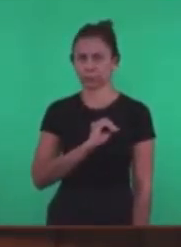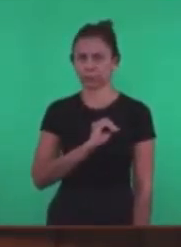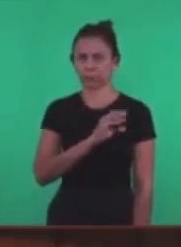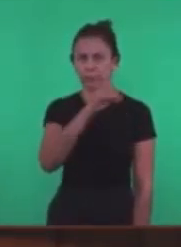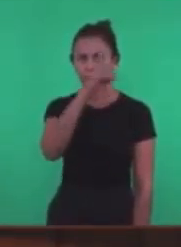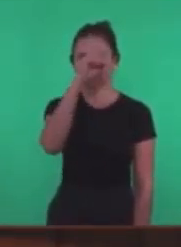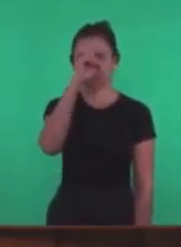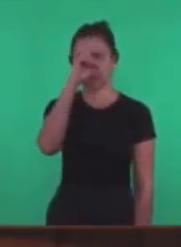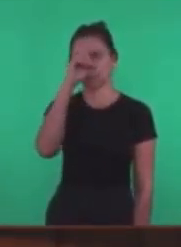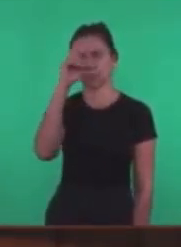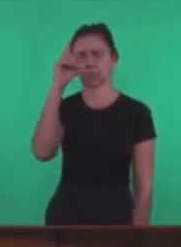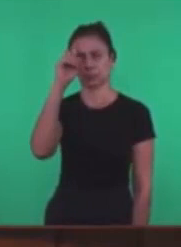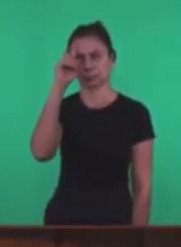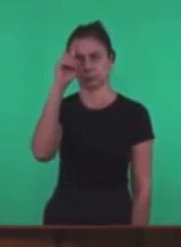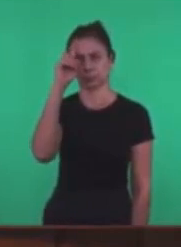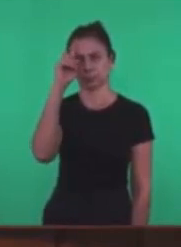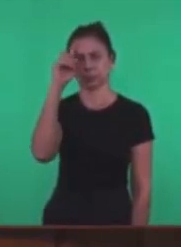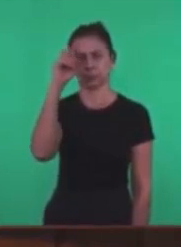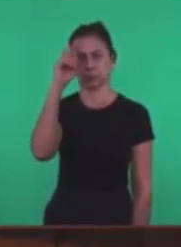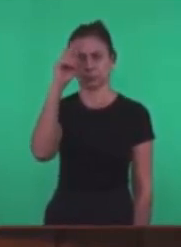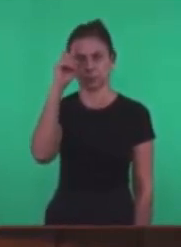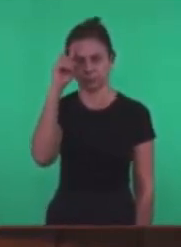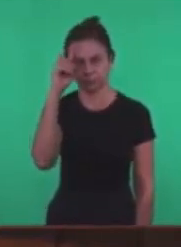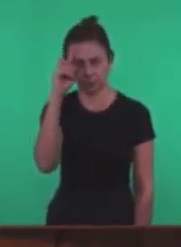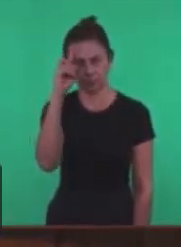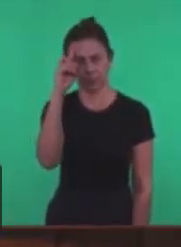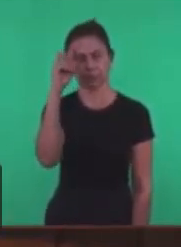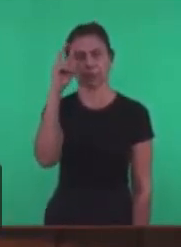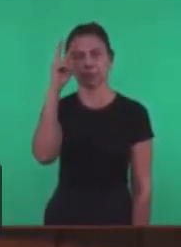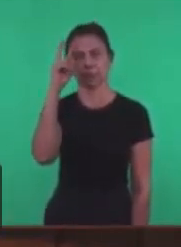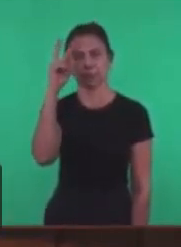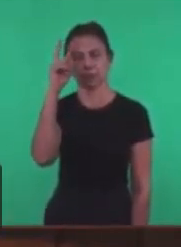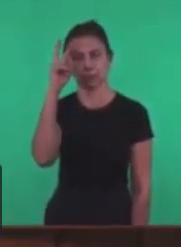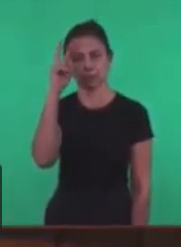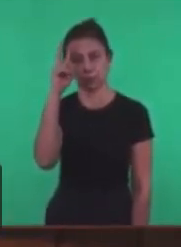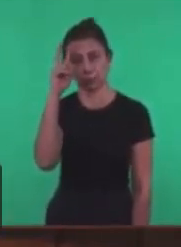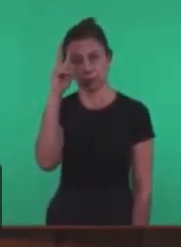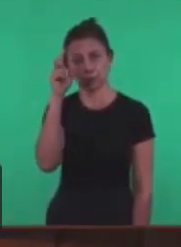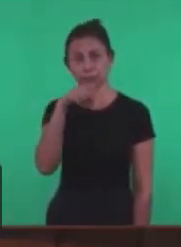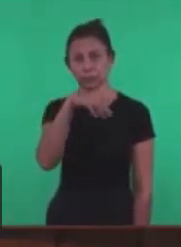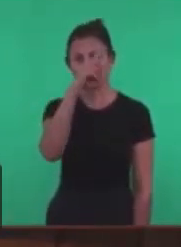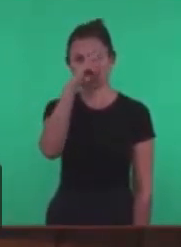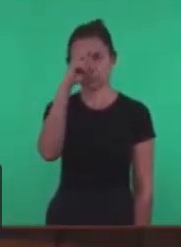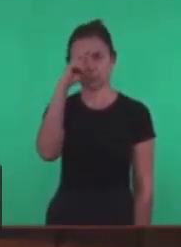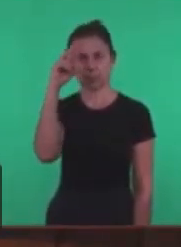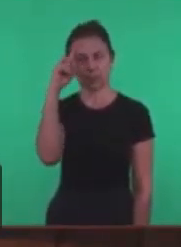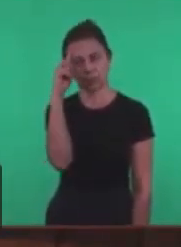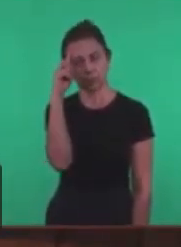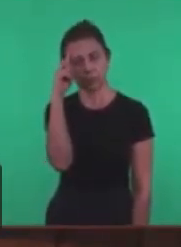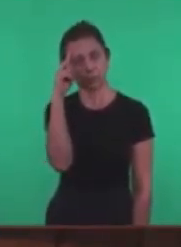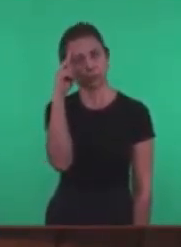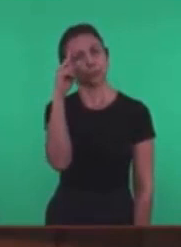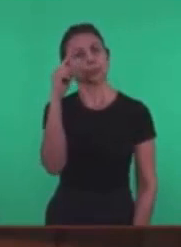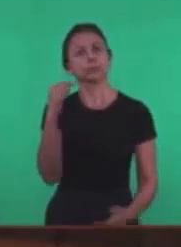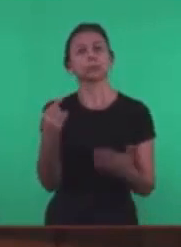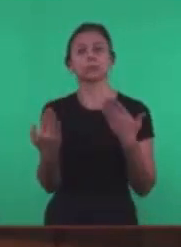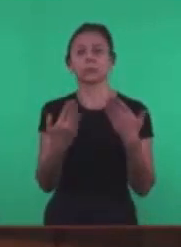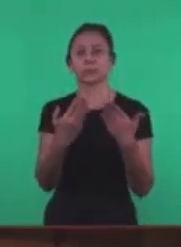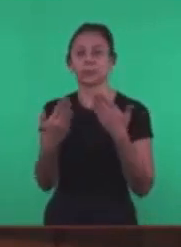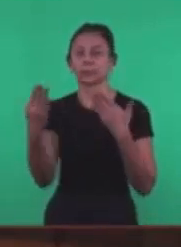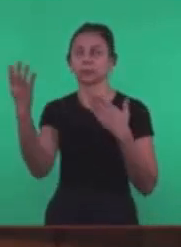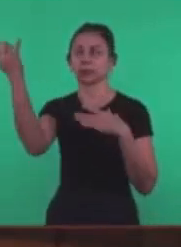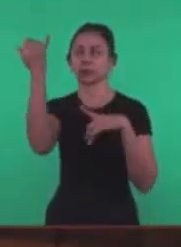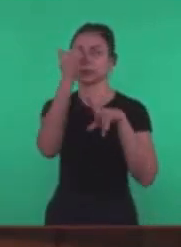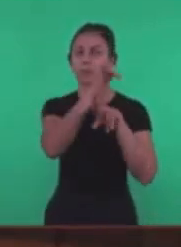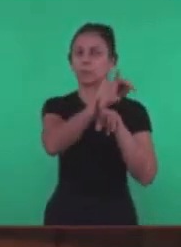Exatamente O lado histórico Do edito de Milão Com o lado profético Que a igreja